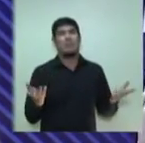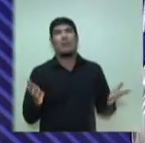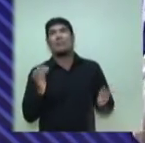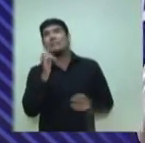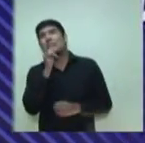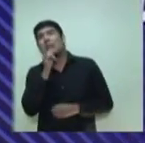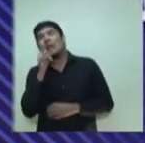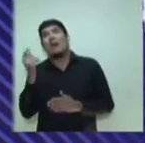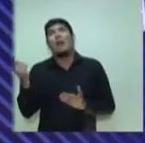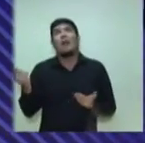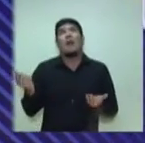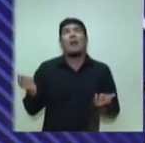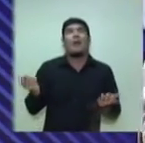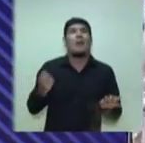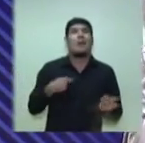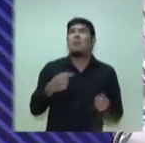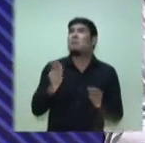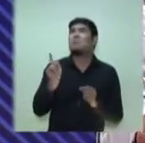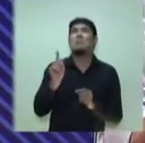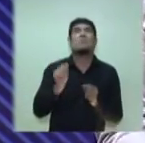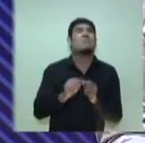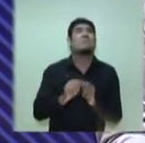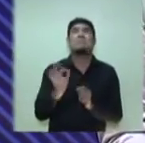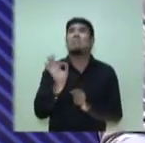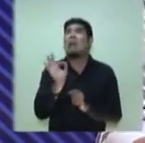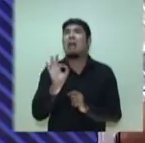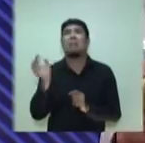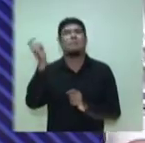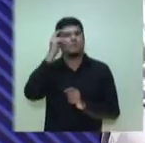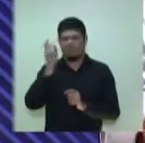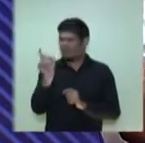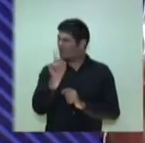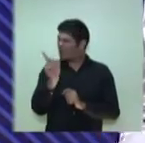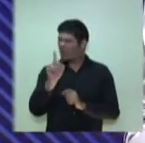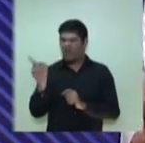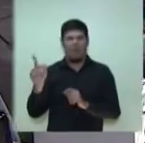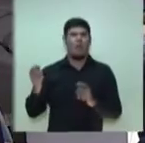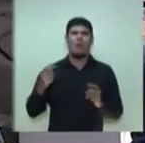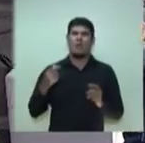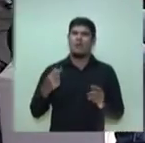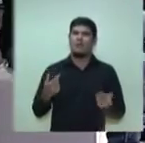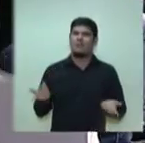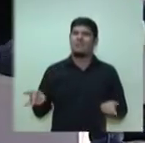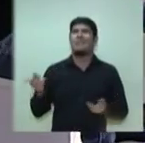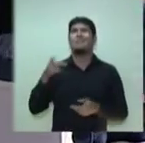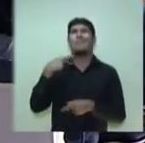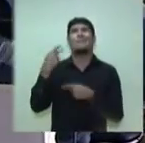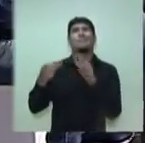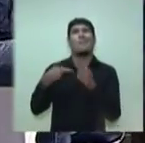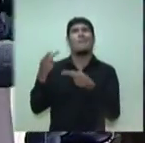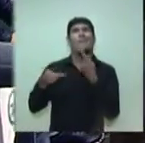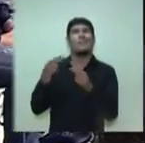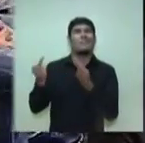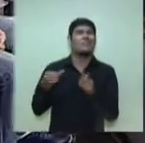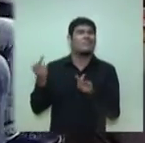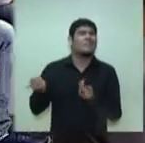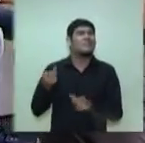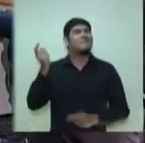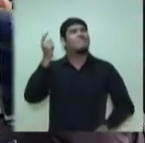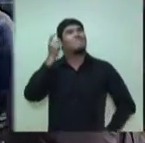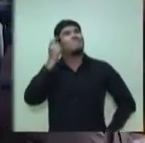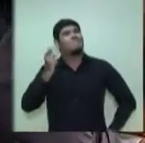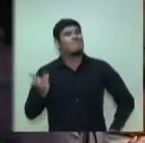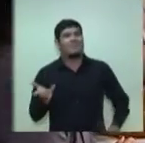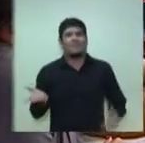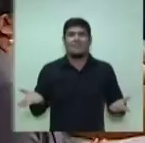a gente não tenha feito nada pela cultura é simplesmente uma falácia. E a falácia pode ser corrigida com o tempo ou com uma revisão de